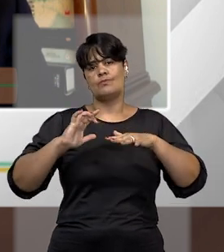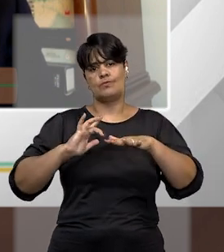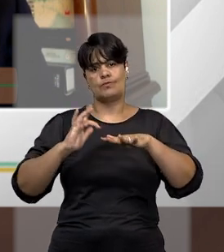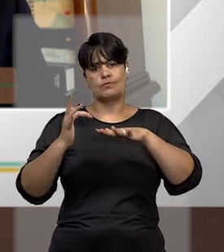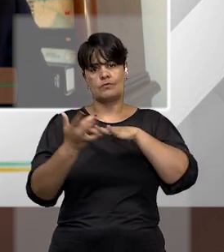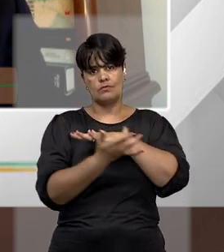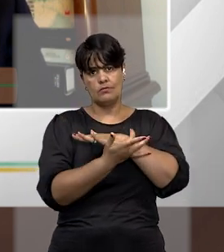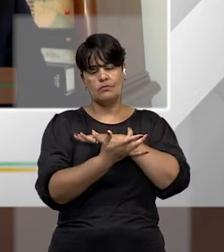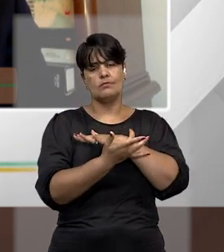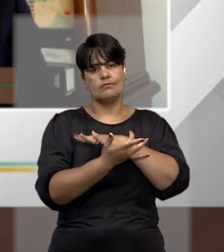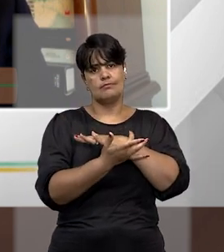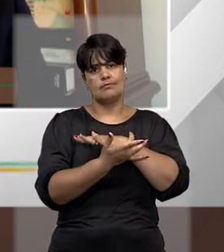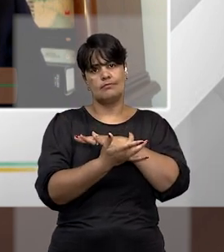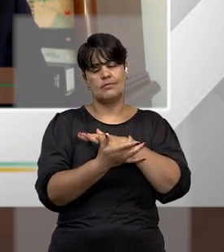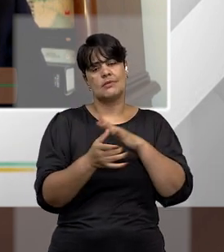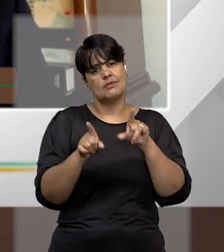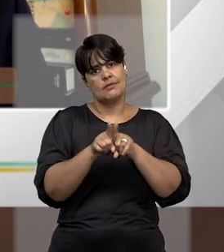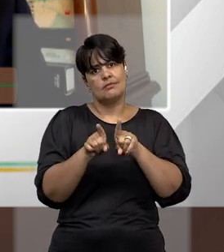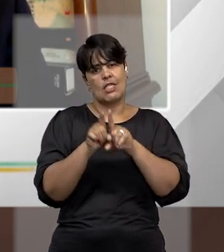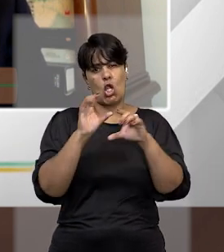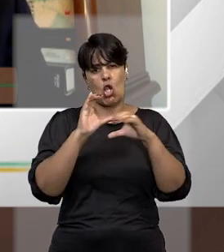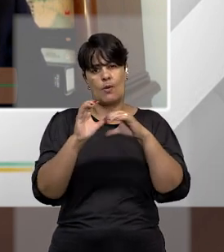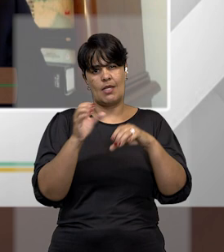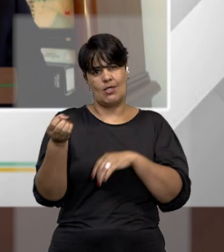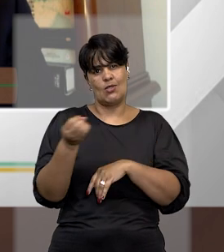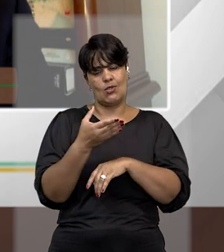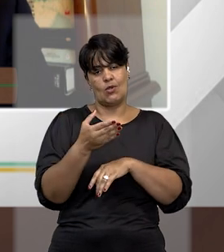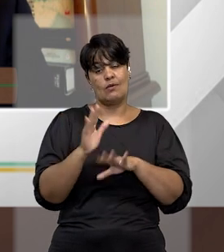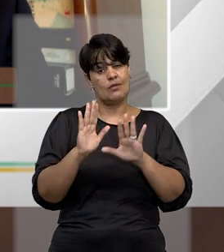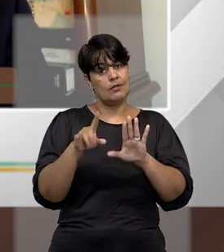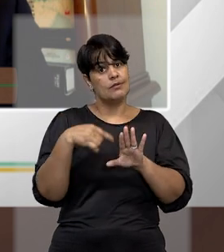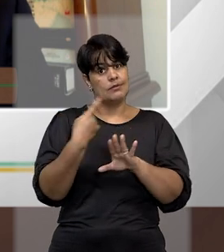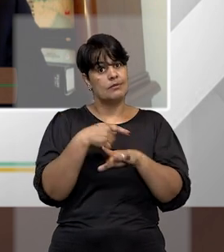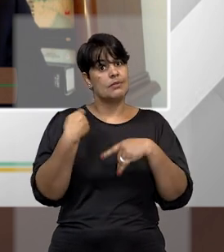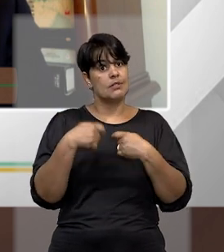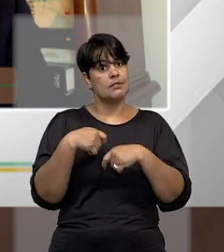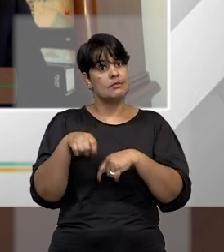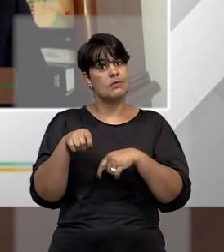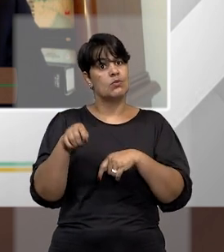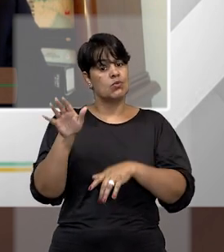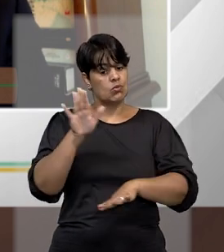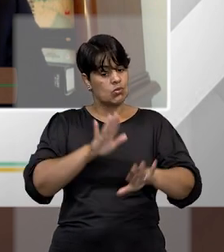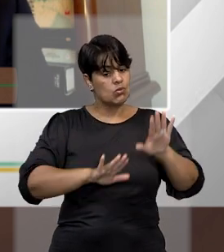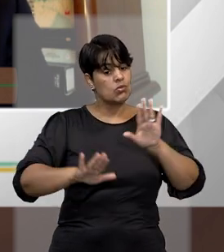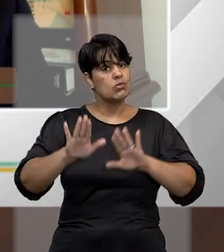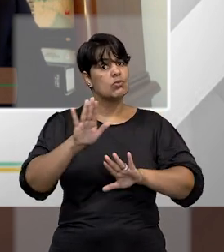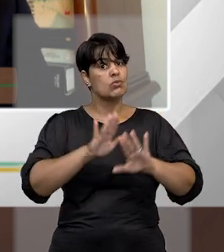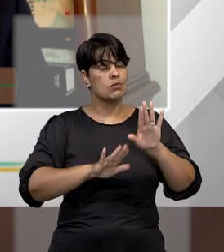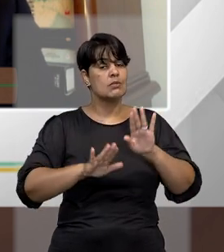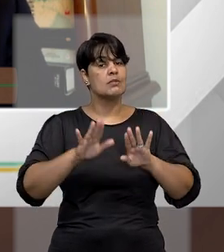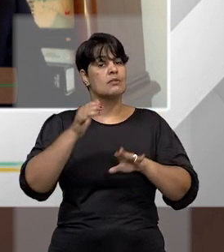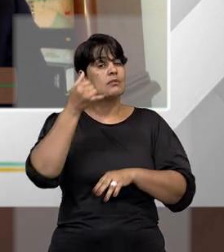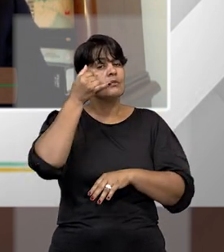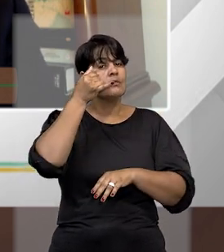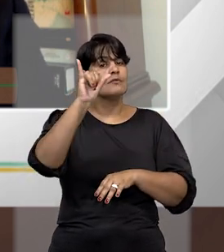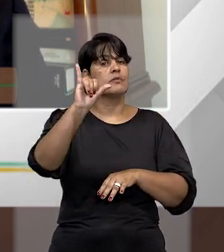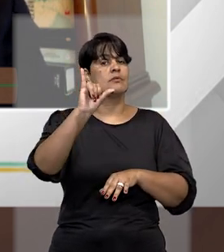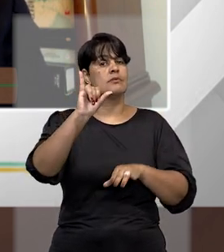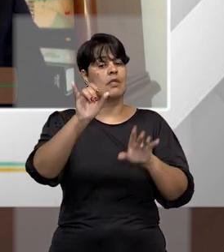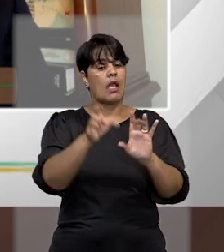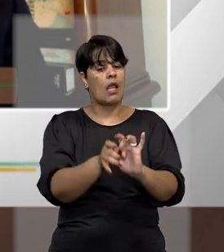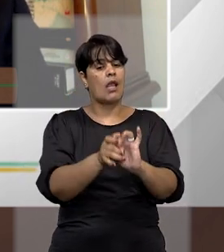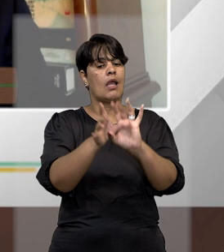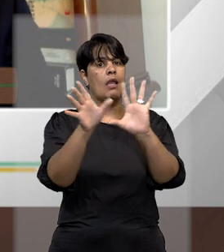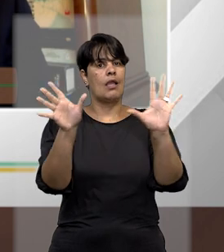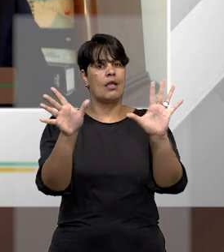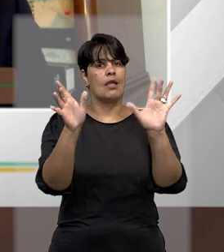E nós precisamos cuidar efetivamente disso para evitar que a democracia seja corroída por formas não